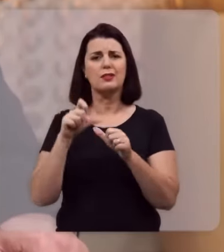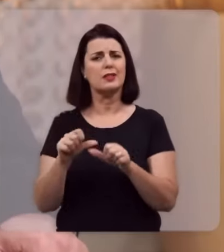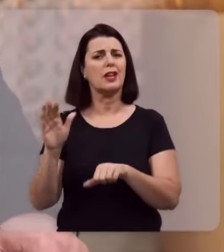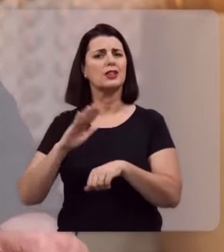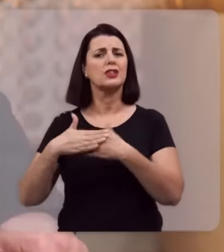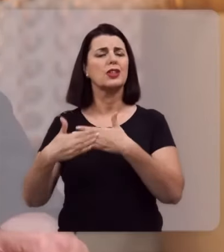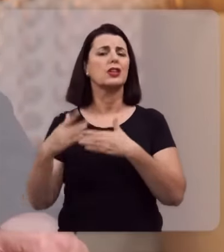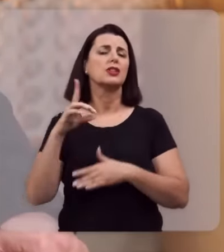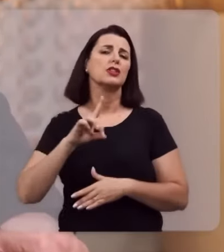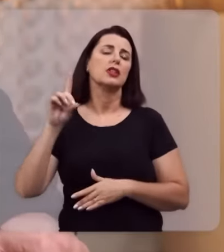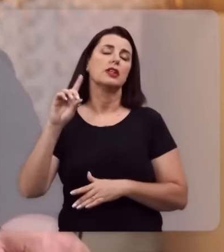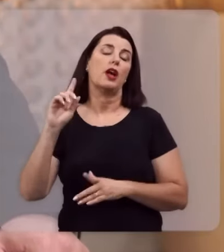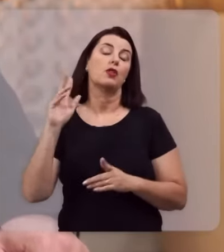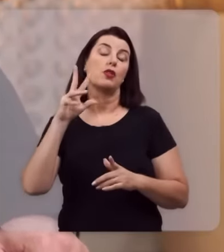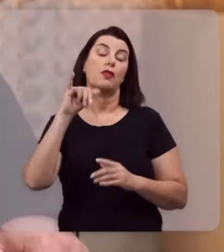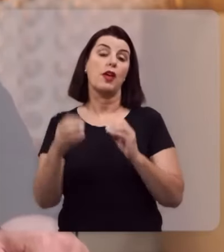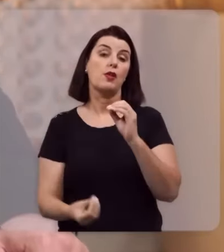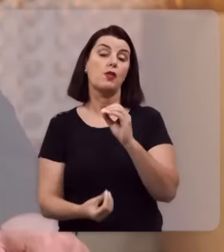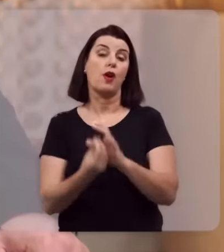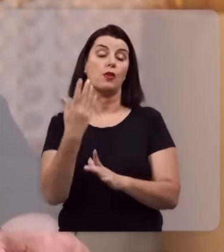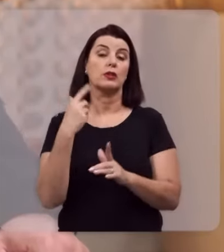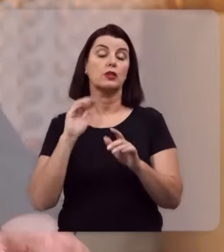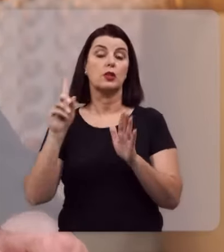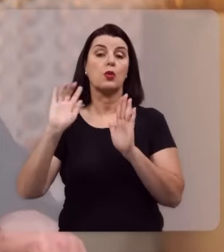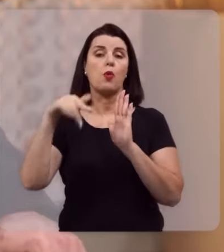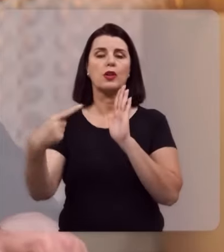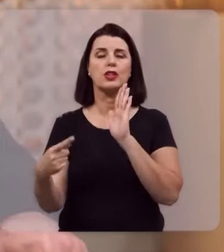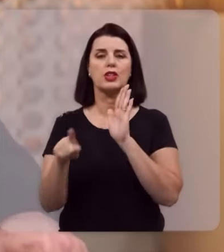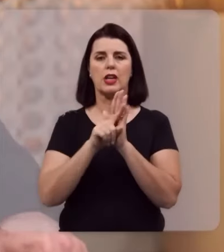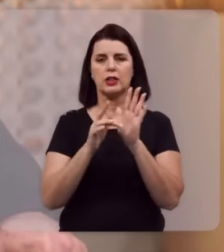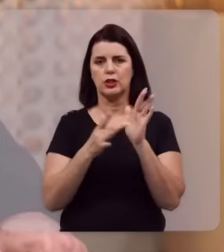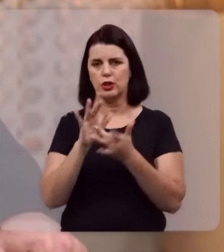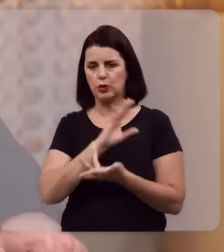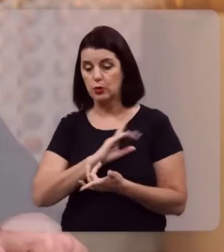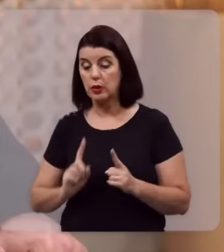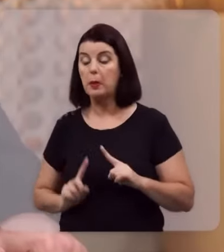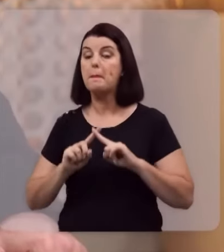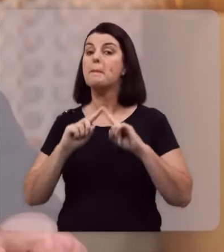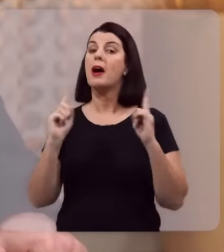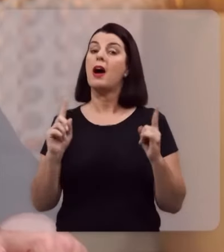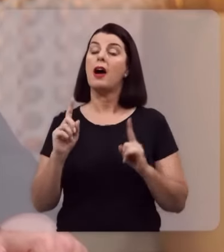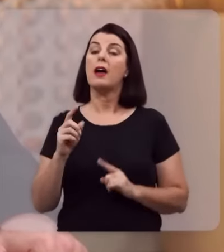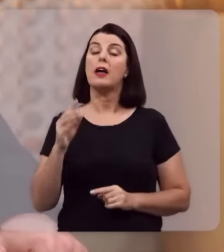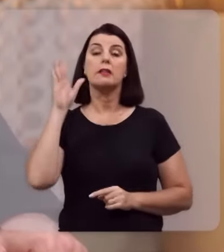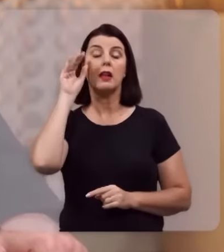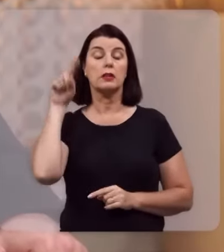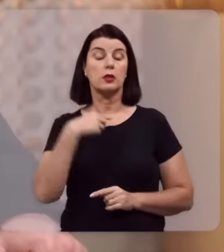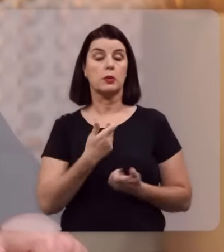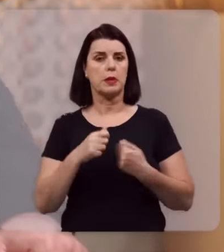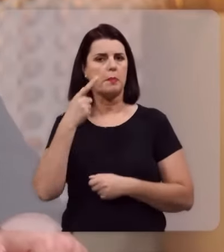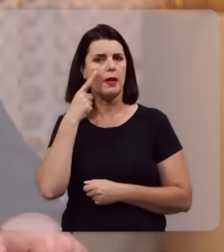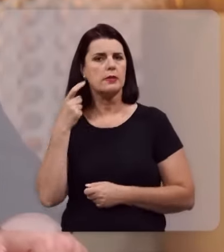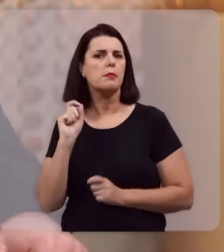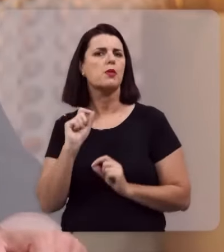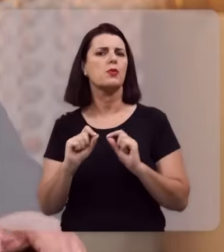de nós. Ele foi inaugurado com a chegada do nosso Senhor Jesus. Mas algo interessante que nós